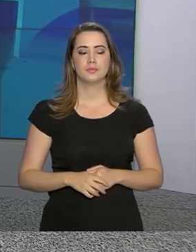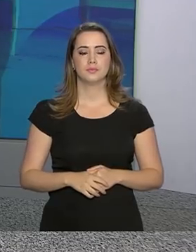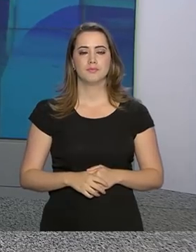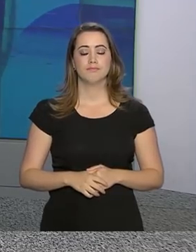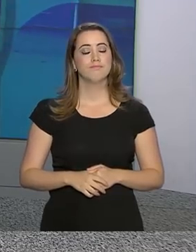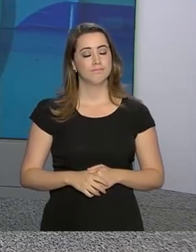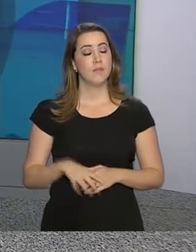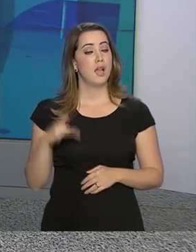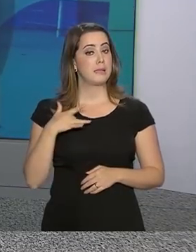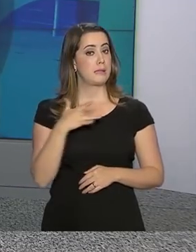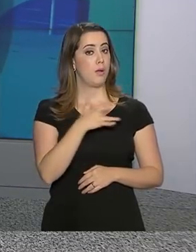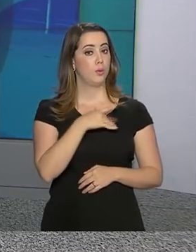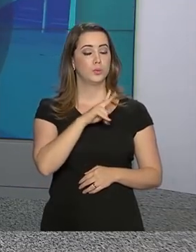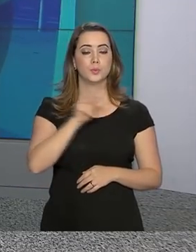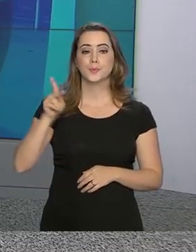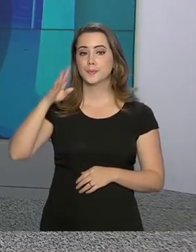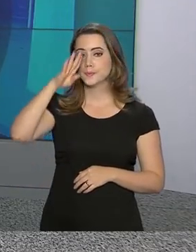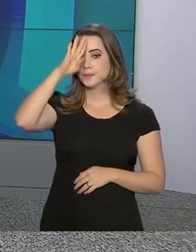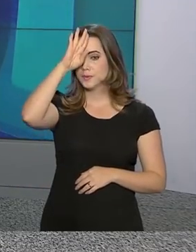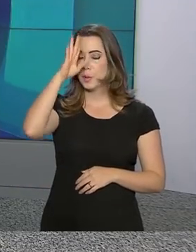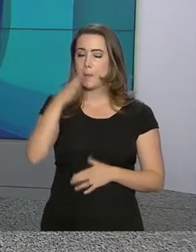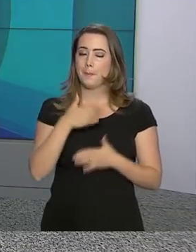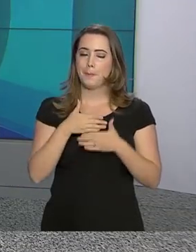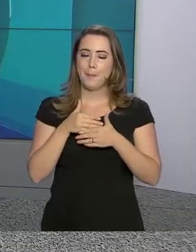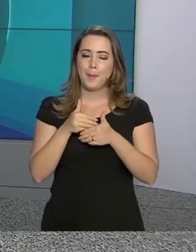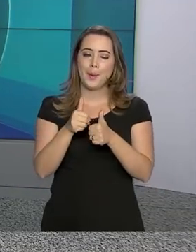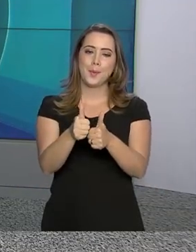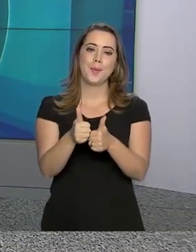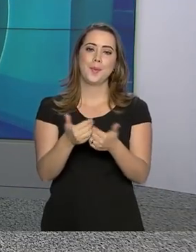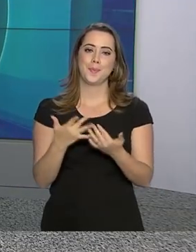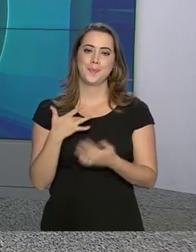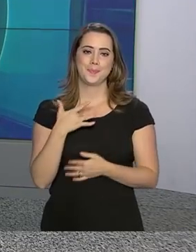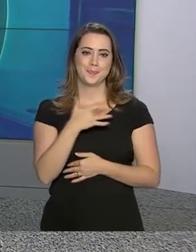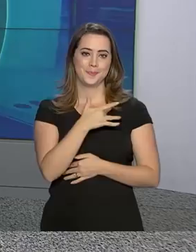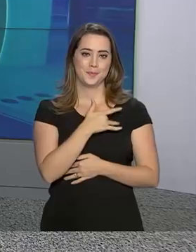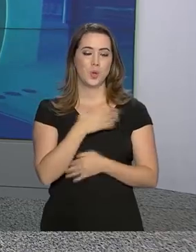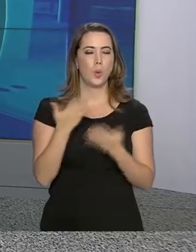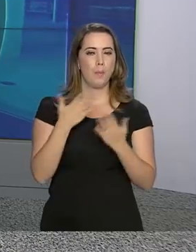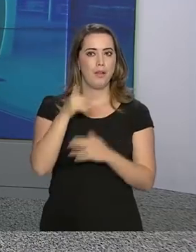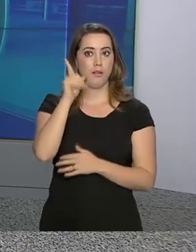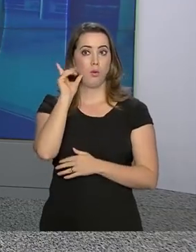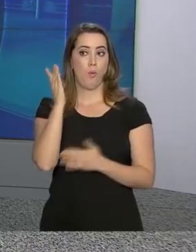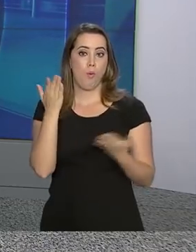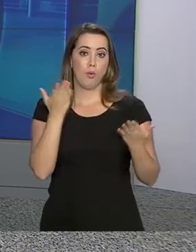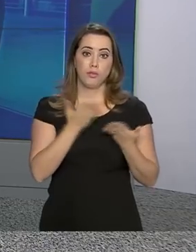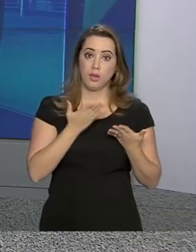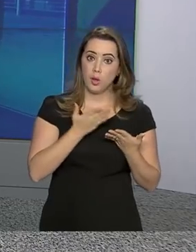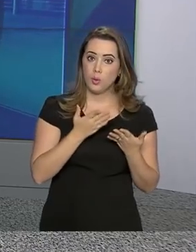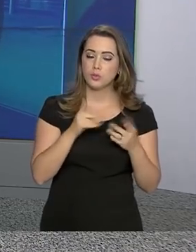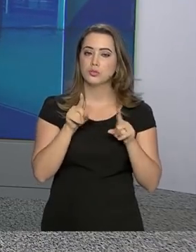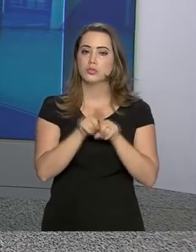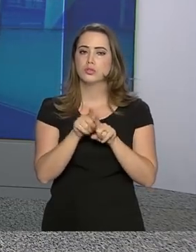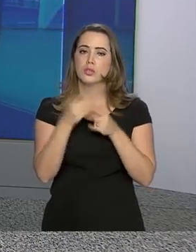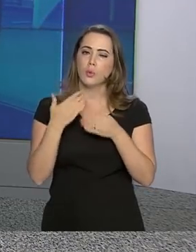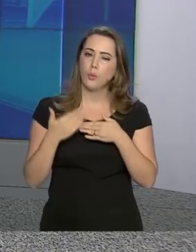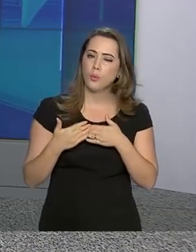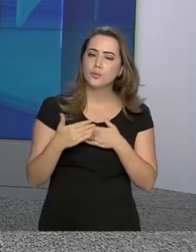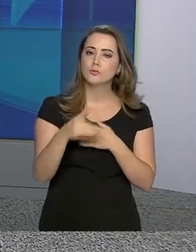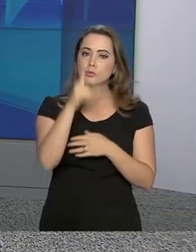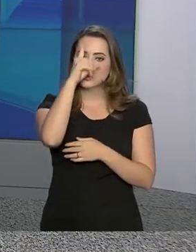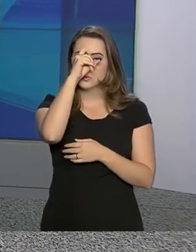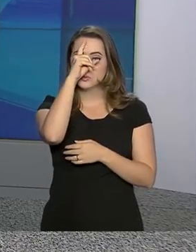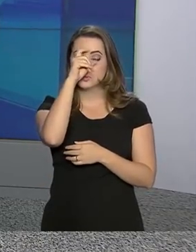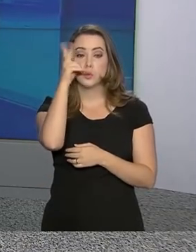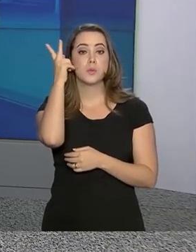O estado de saúde do presidente Jair Bolsonaro apresentou o melhor adion ontem para hoje. Ele segue internado no Hospital Albert